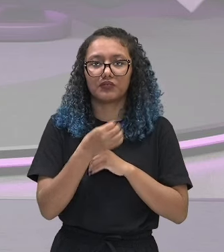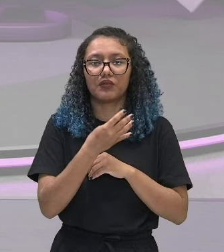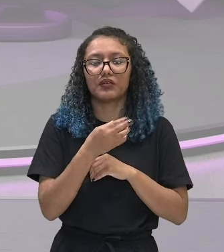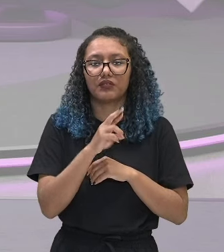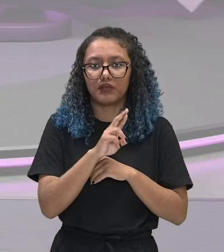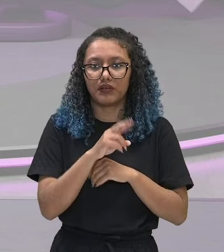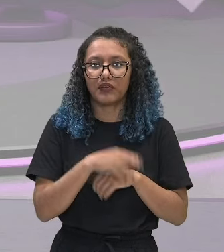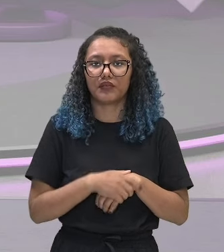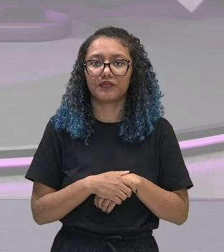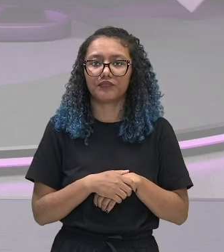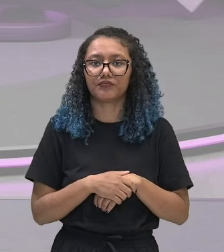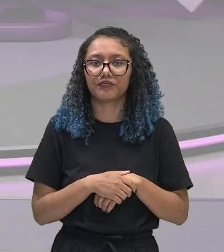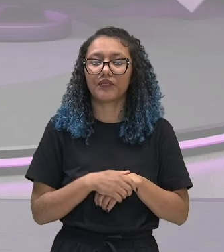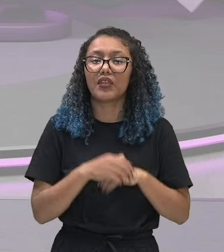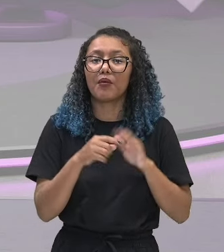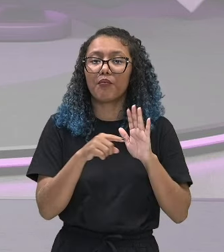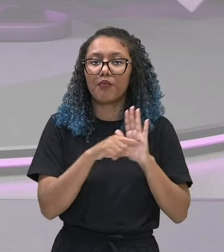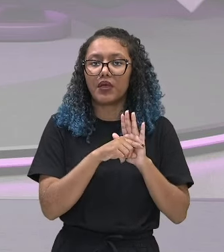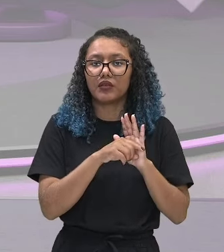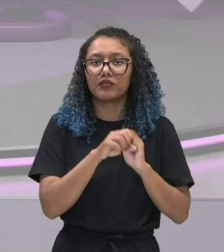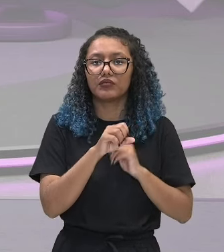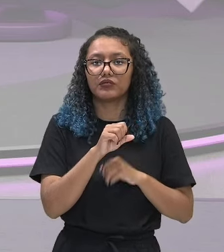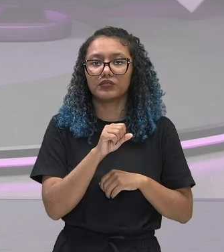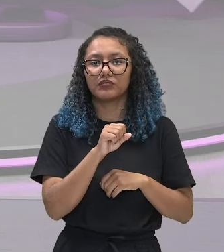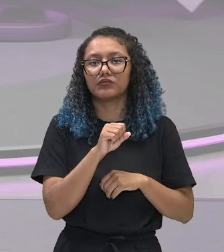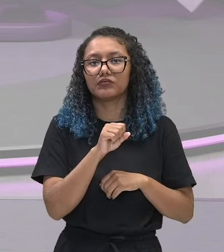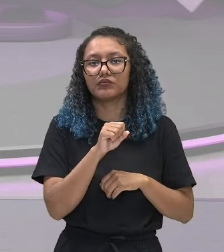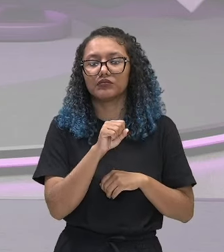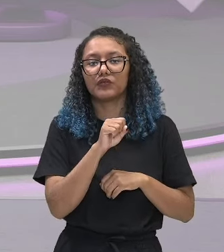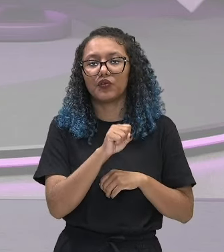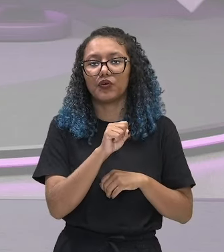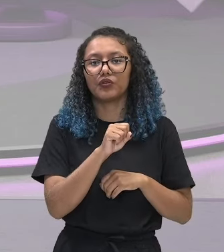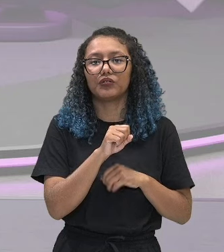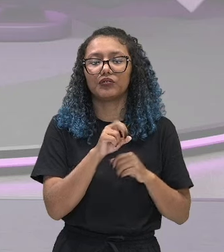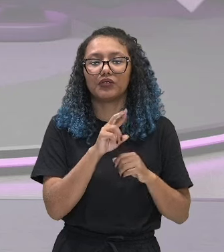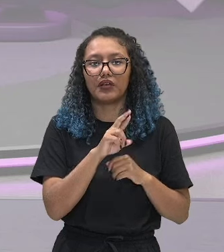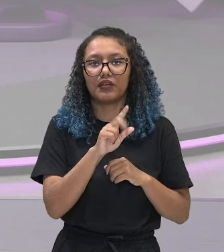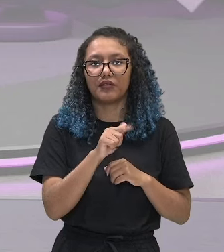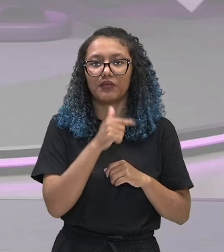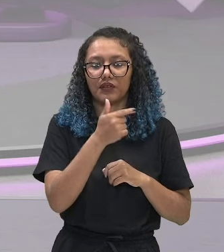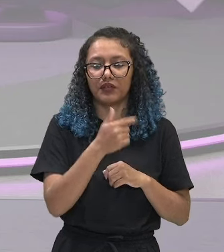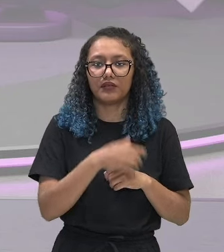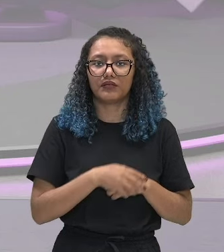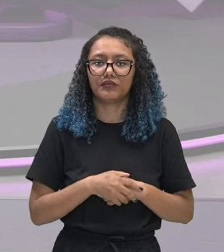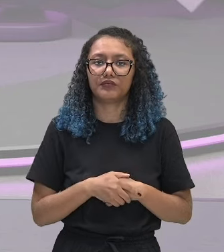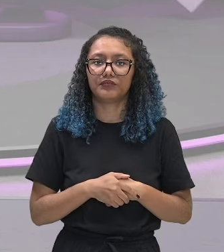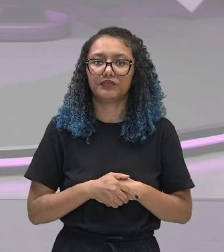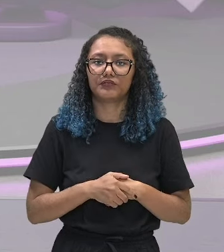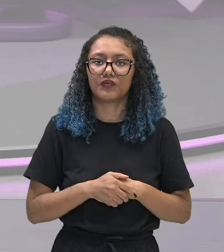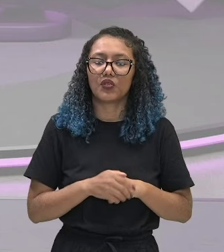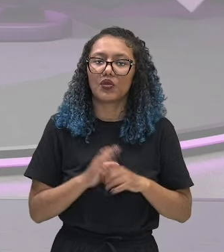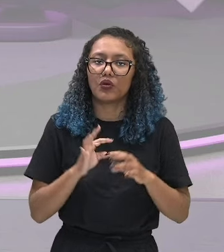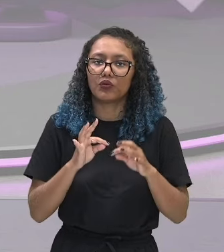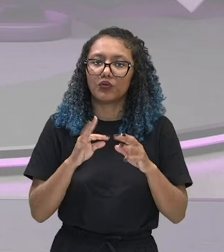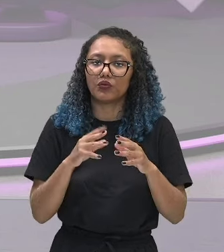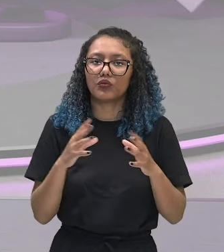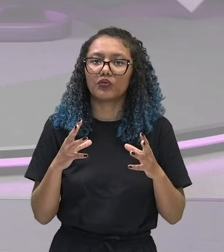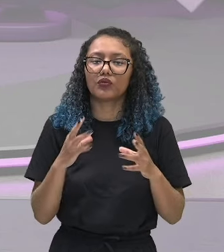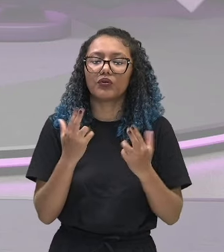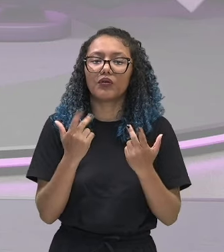menos r vezes 8r, que dá menos 8r ao quadrado. Tudo isso é igual a